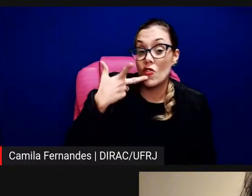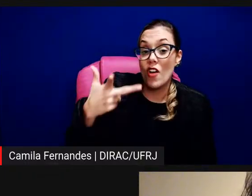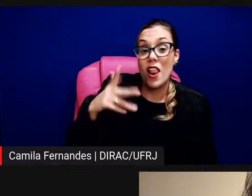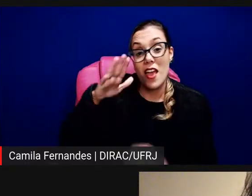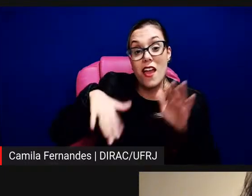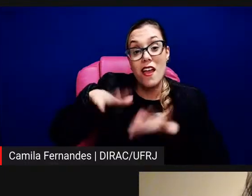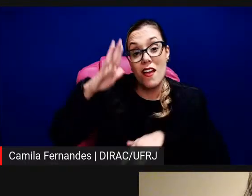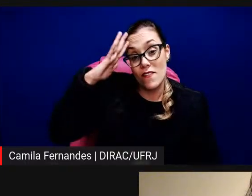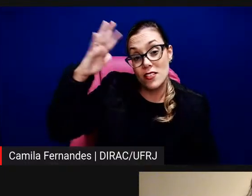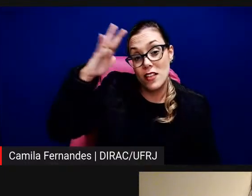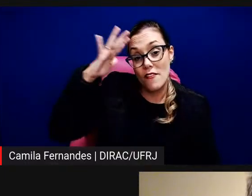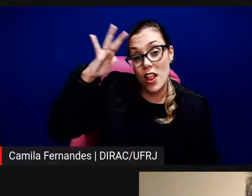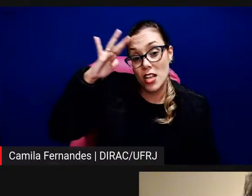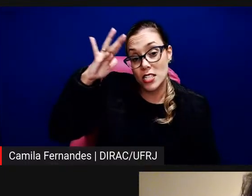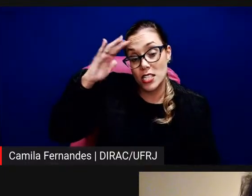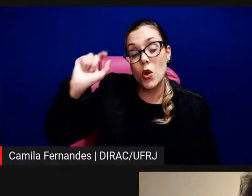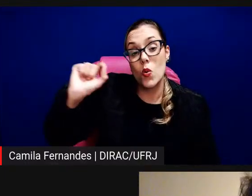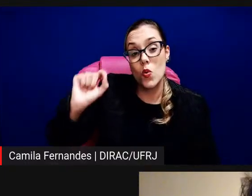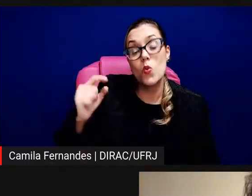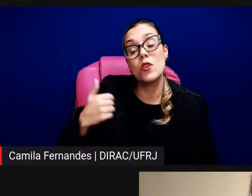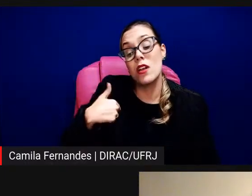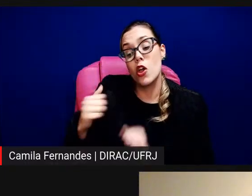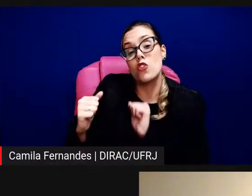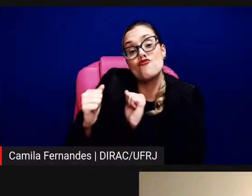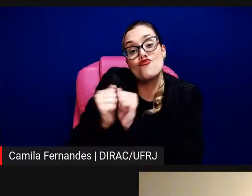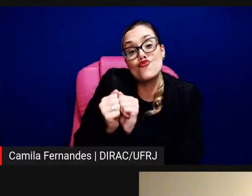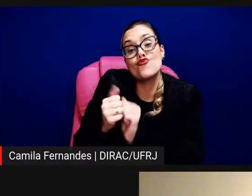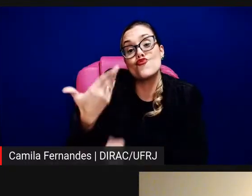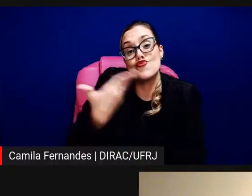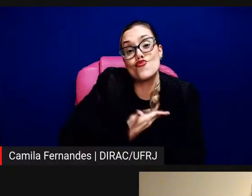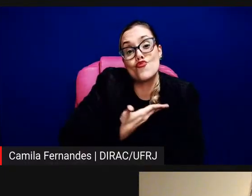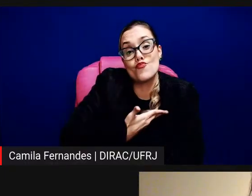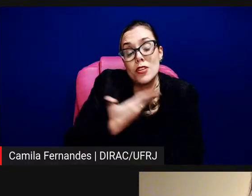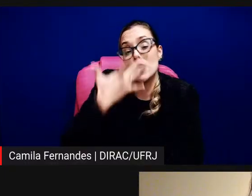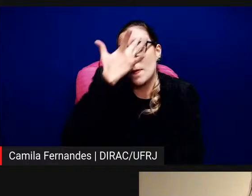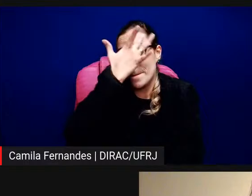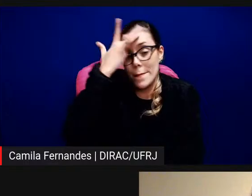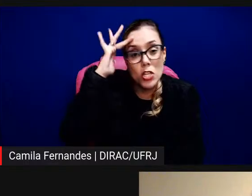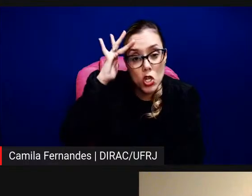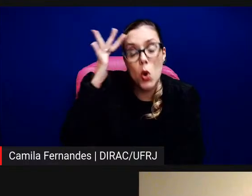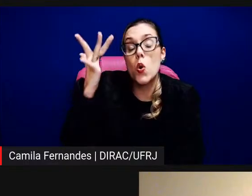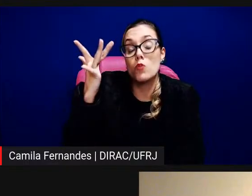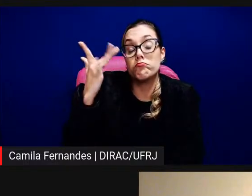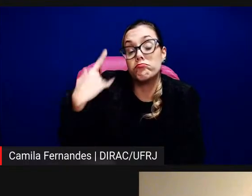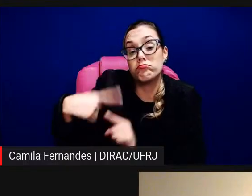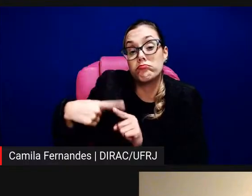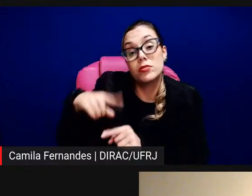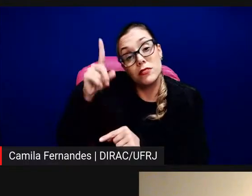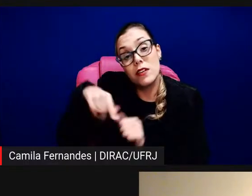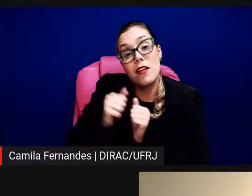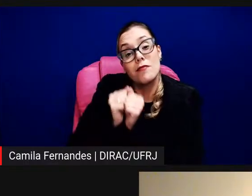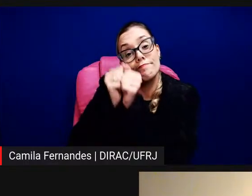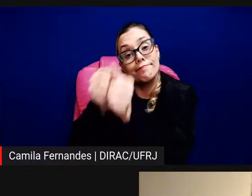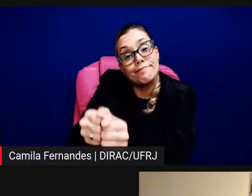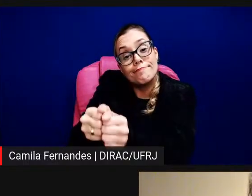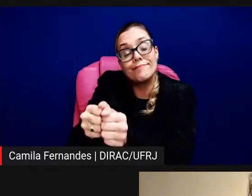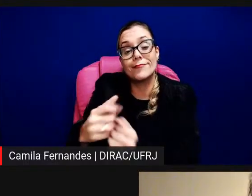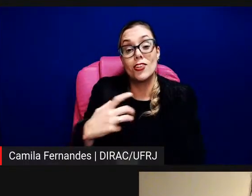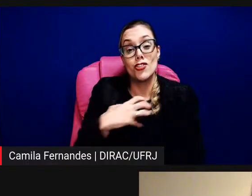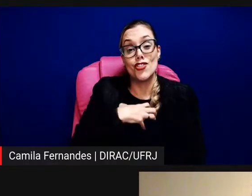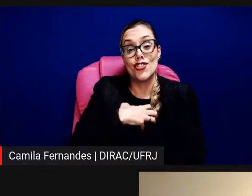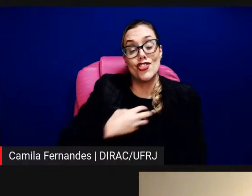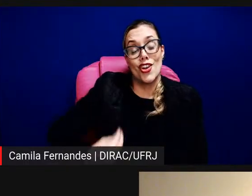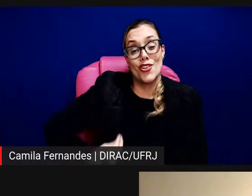companhia também, né? Para viver, para fazer meu trabalho, né? E, então, é uma forma de existência, assim, eu vejo o que eu